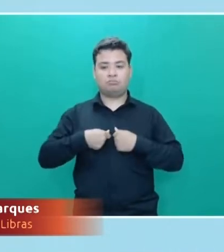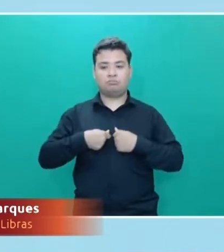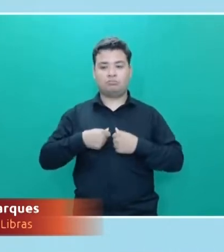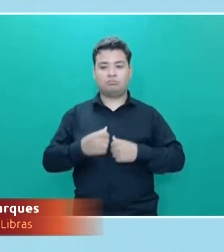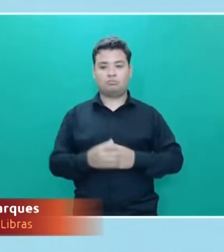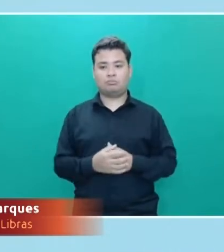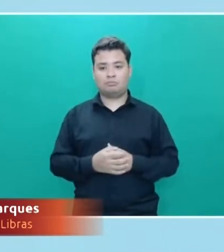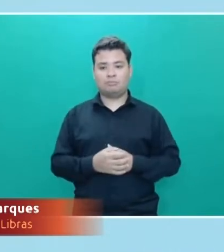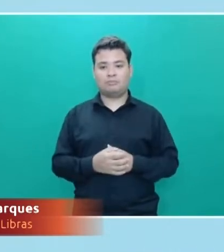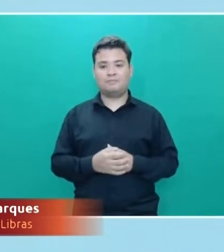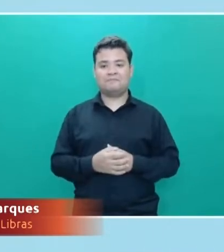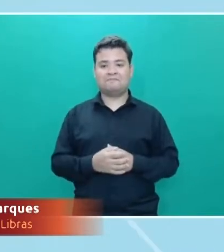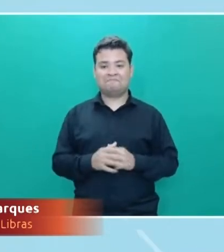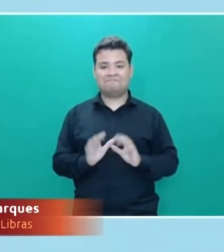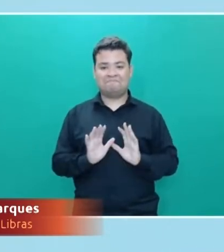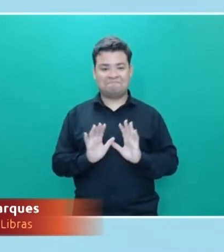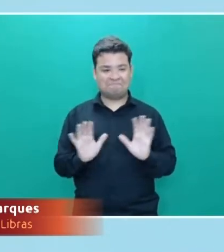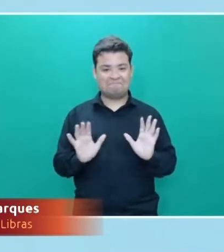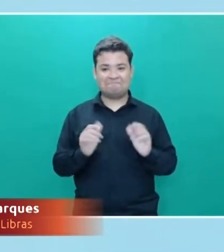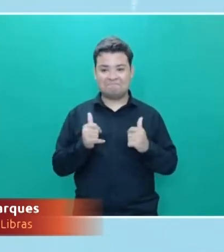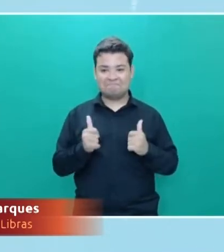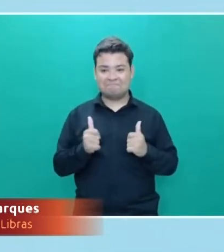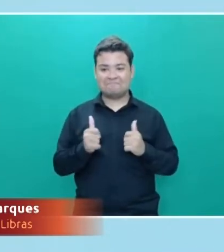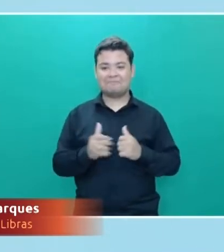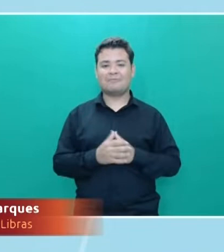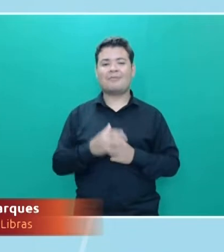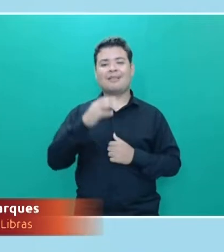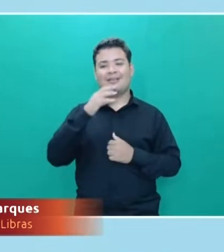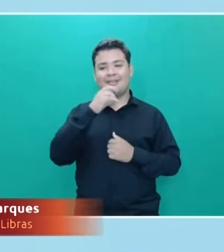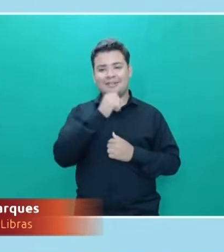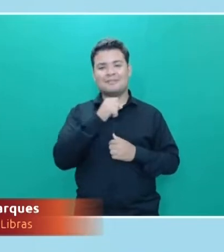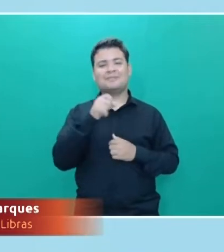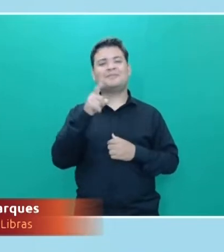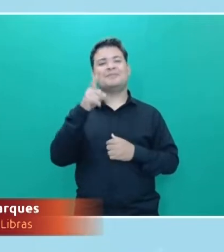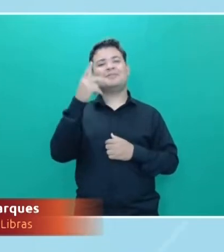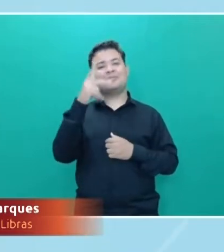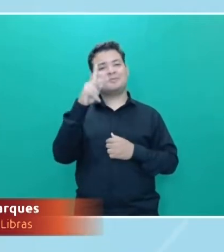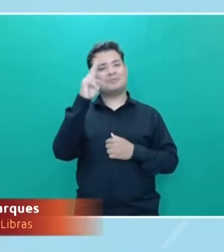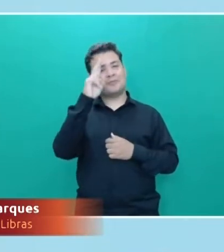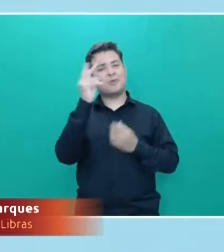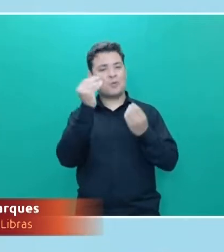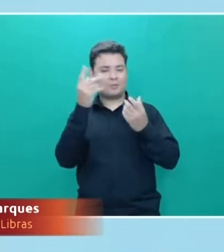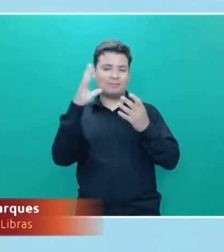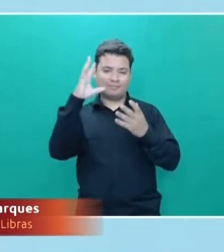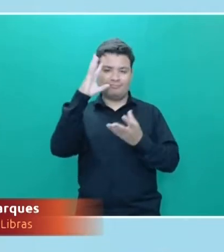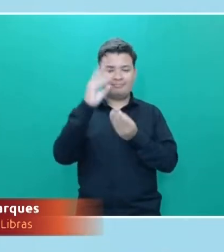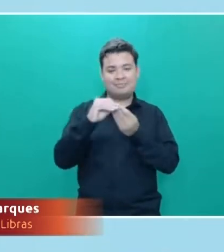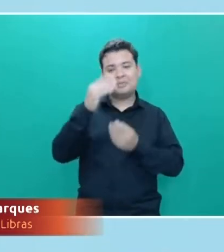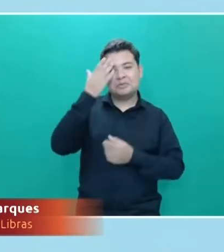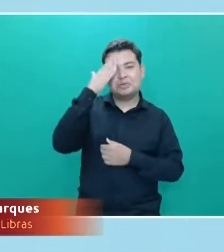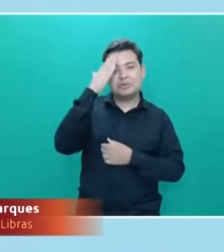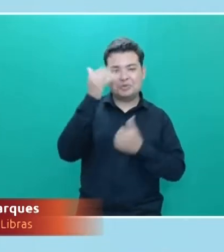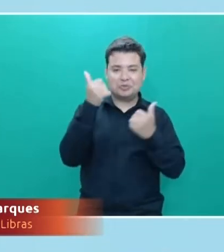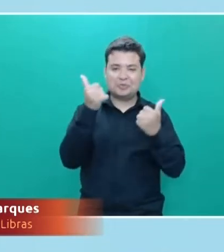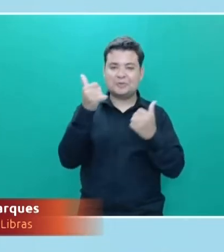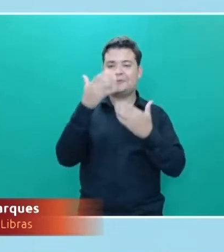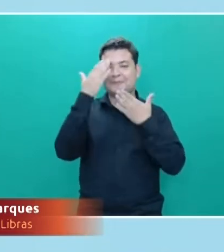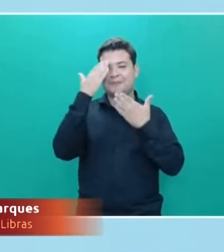Acho que... Acho que o público conheceu um pouquinho, senhor. Bom, para a gente começar, queria que,